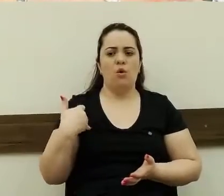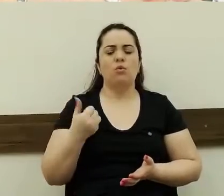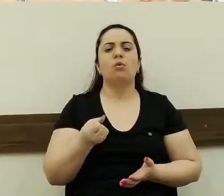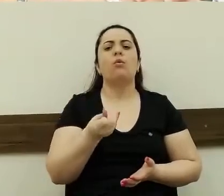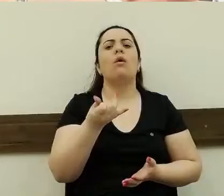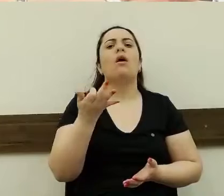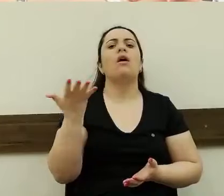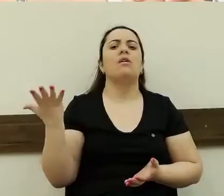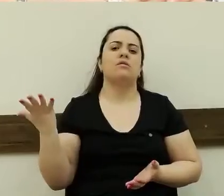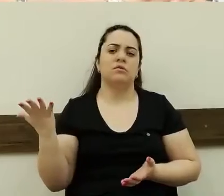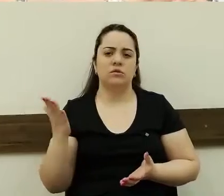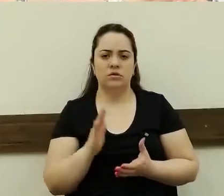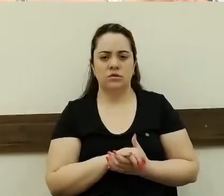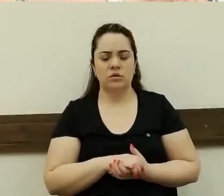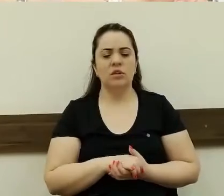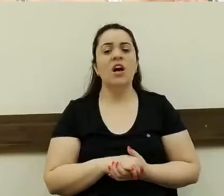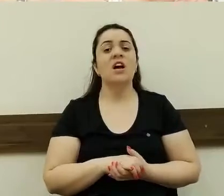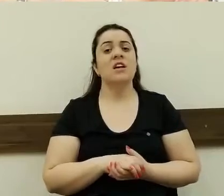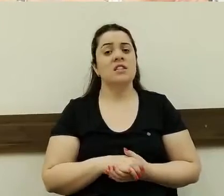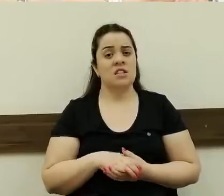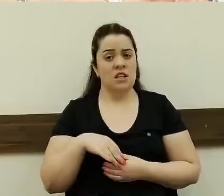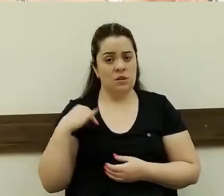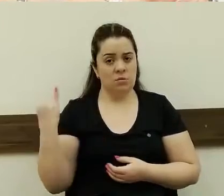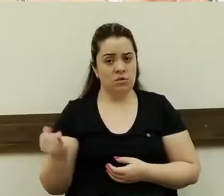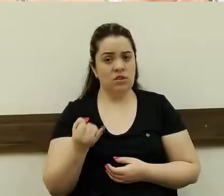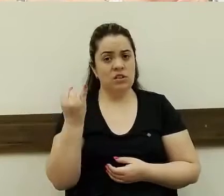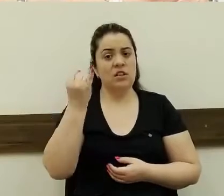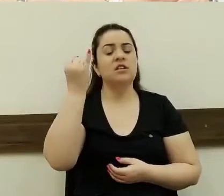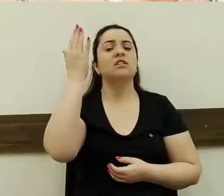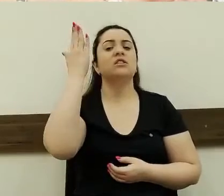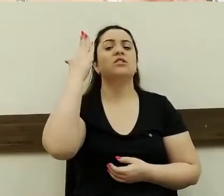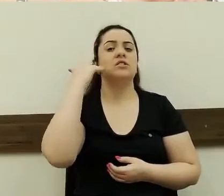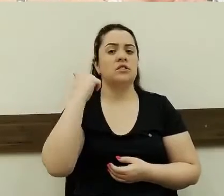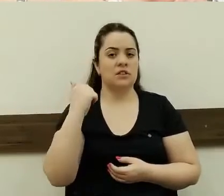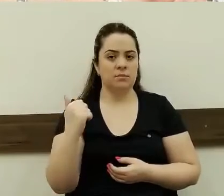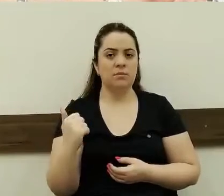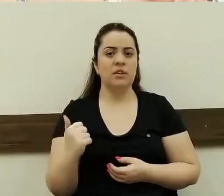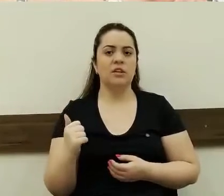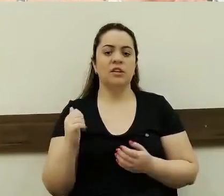definido. Então, seria muito interessante que isso chegasse ao fim, um dia.